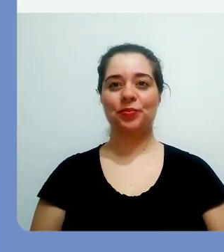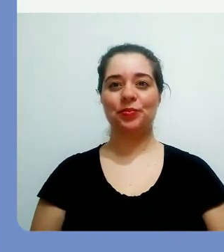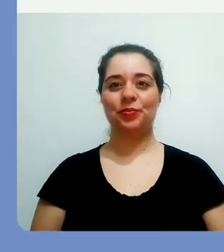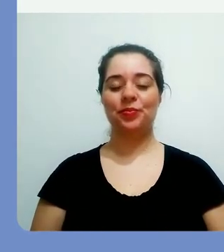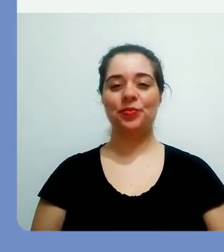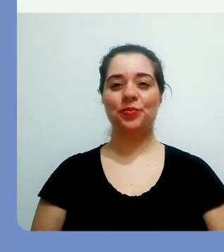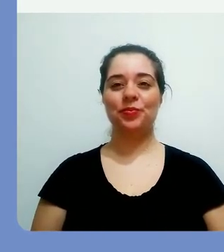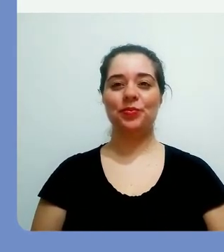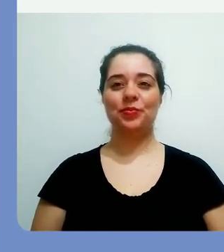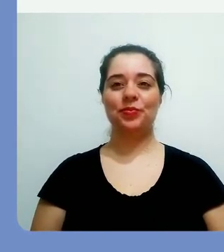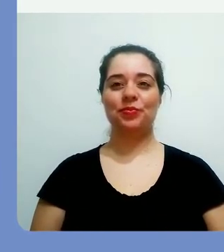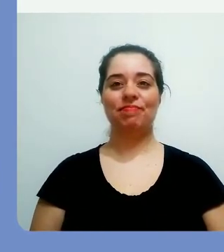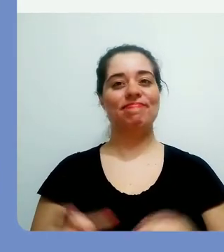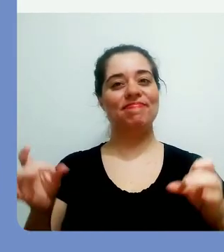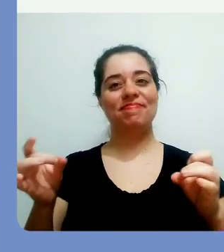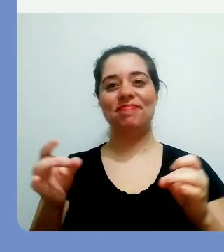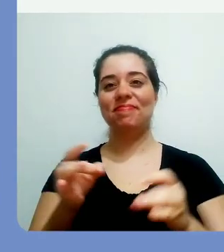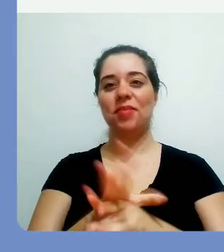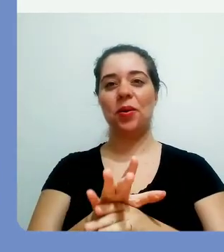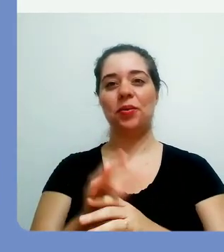também de um arquivo no Google Drive.